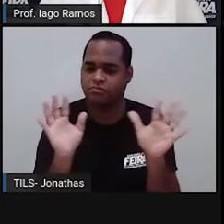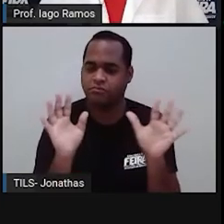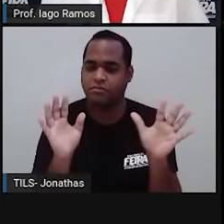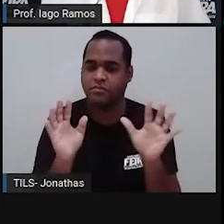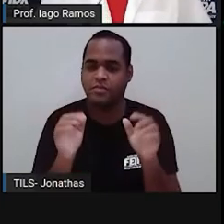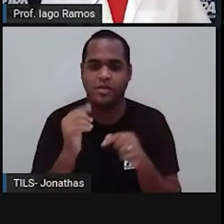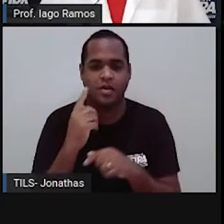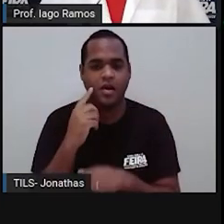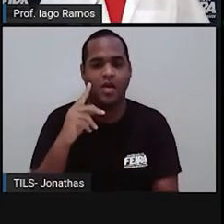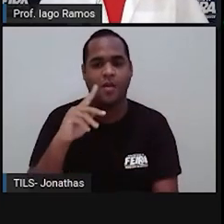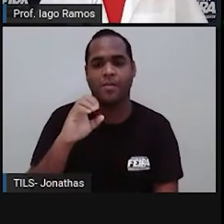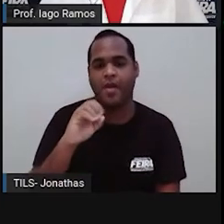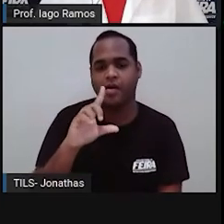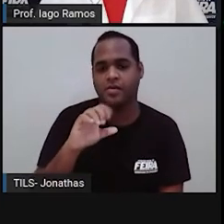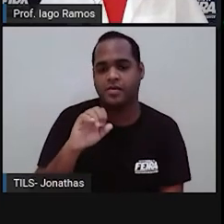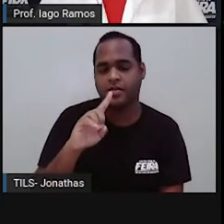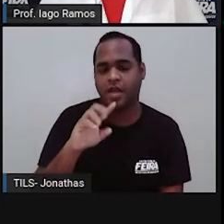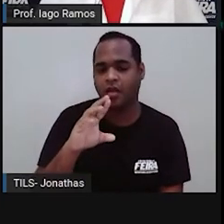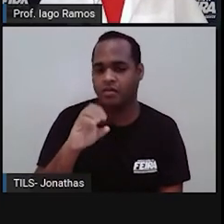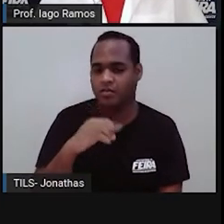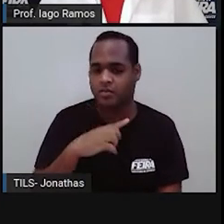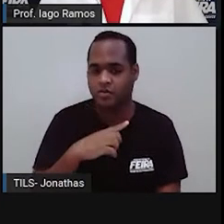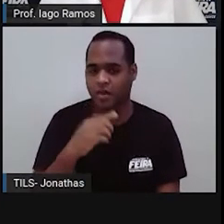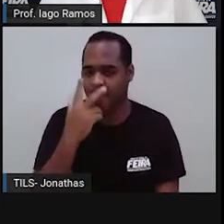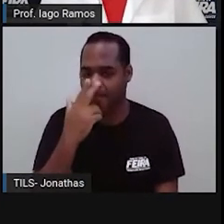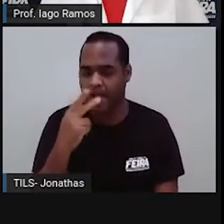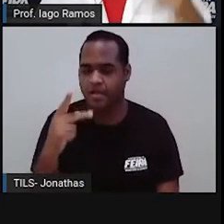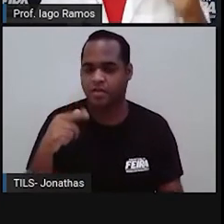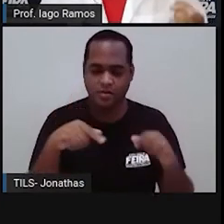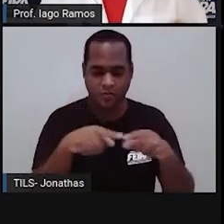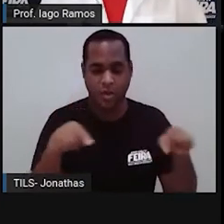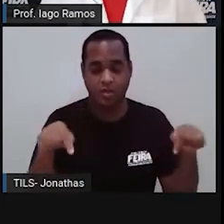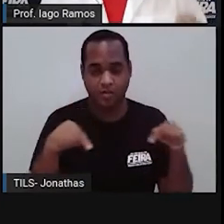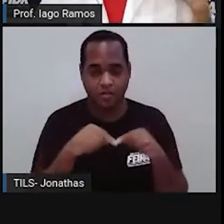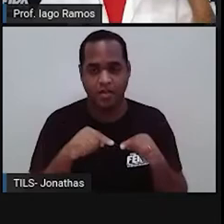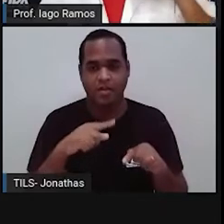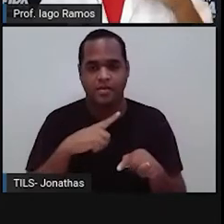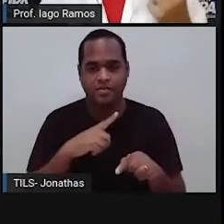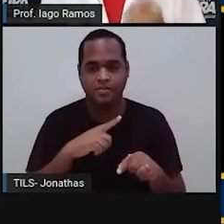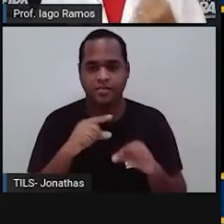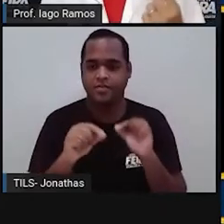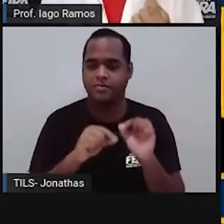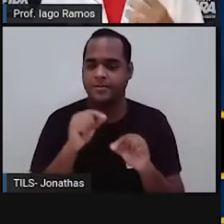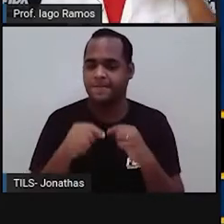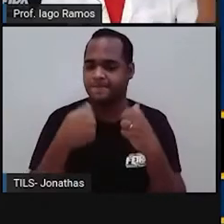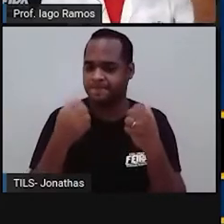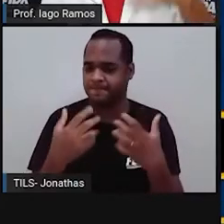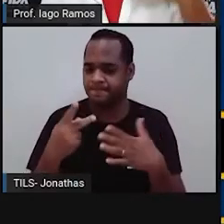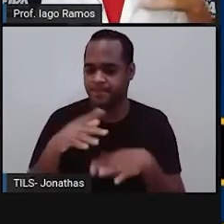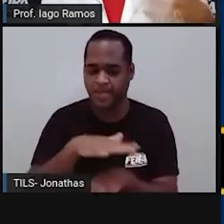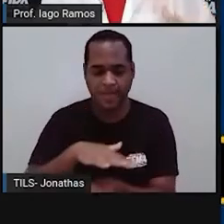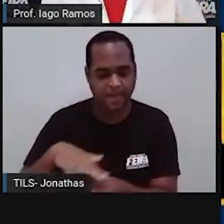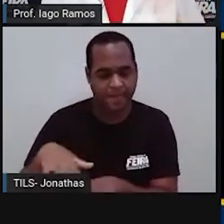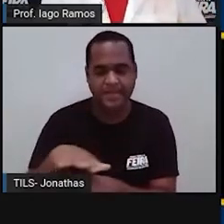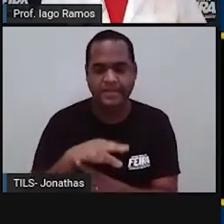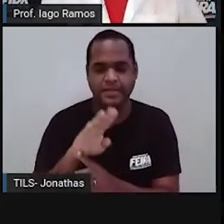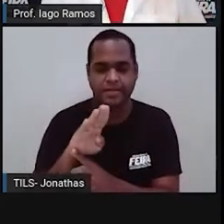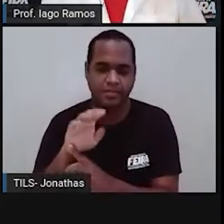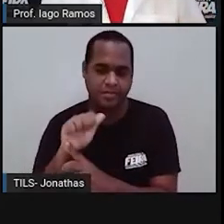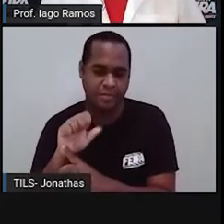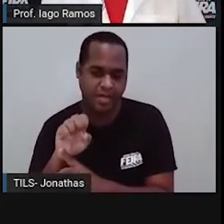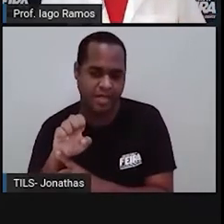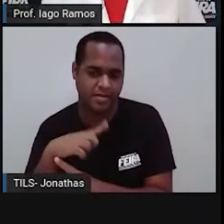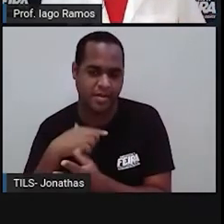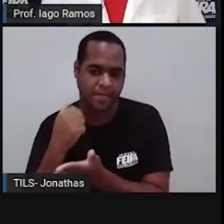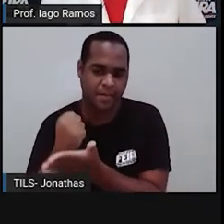O poliedro, que é um prisma de base quadrada. É um prisma, só que sua base, o que apoia esse prisma,